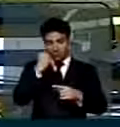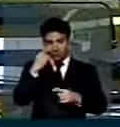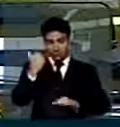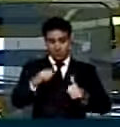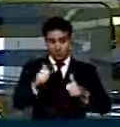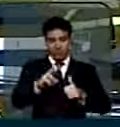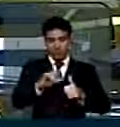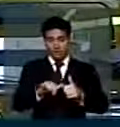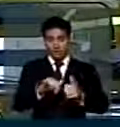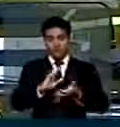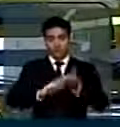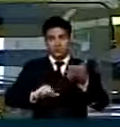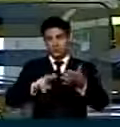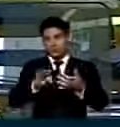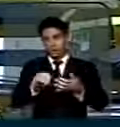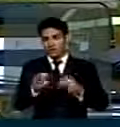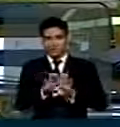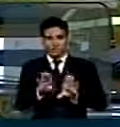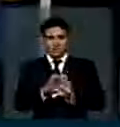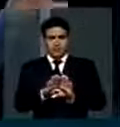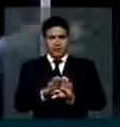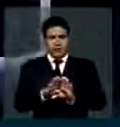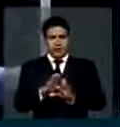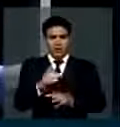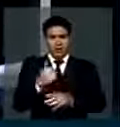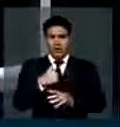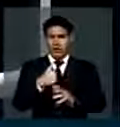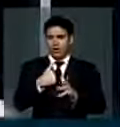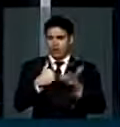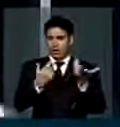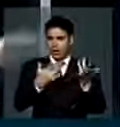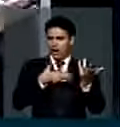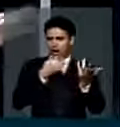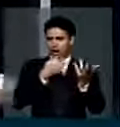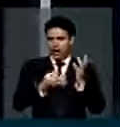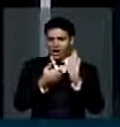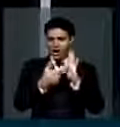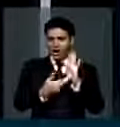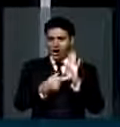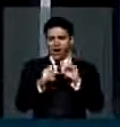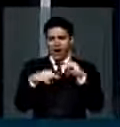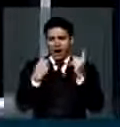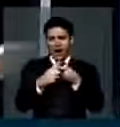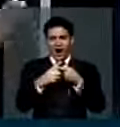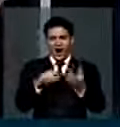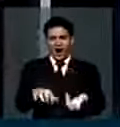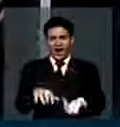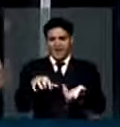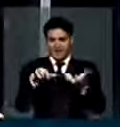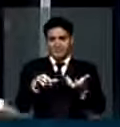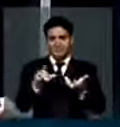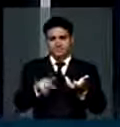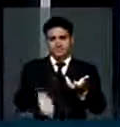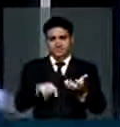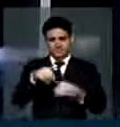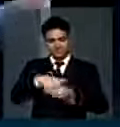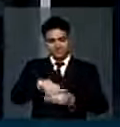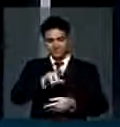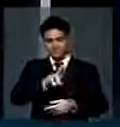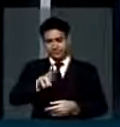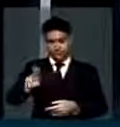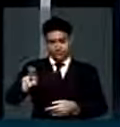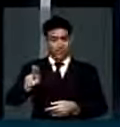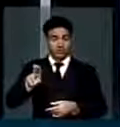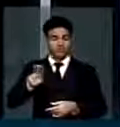a gente derruba os vetos também, que eu saiba, o regimento é claro, é sessão do Congresso Nacional. Votação é nominal, o